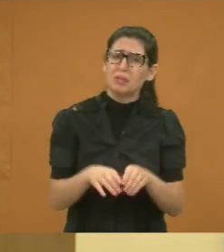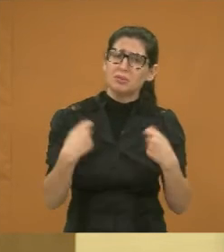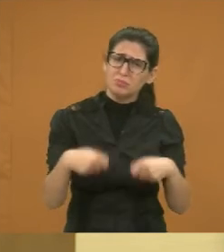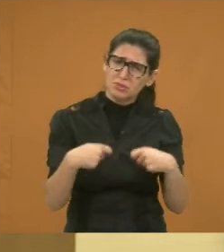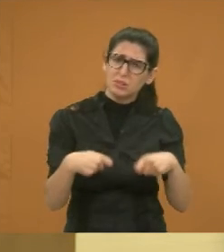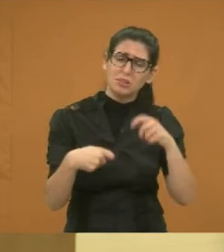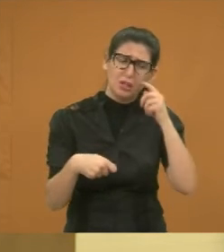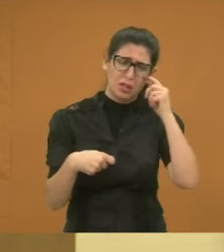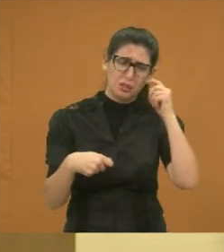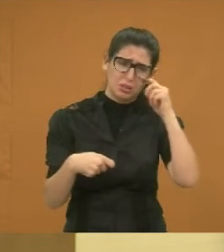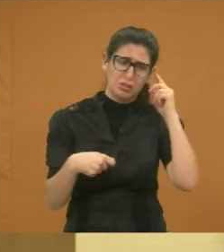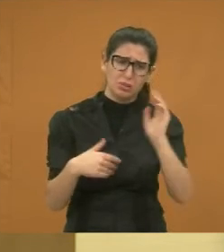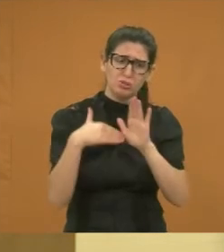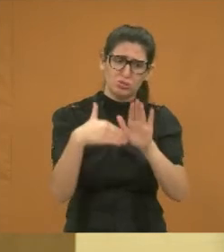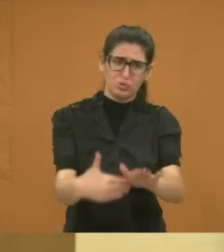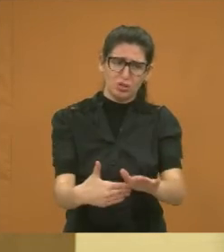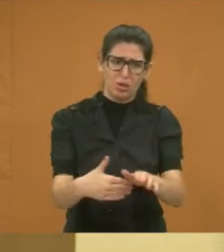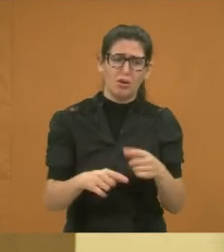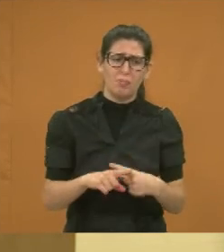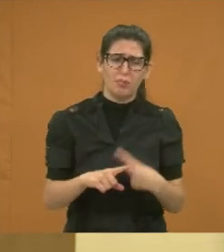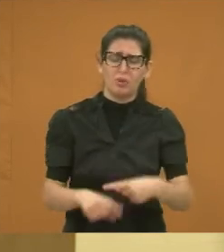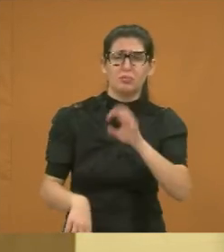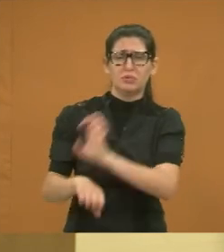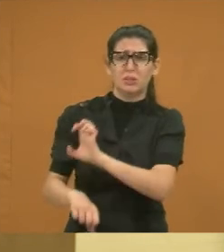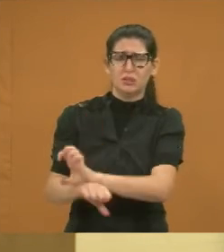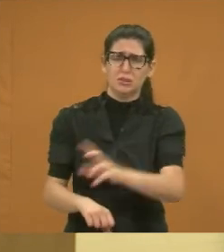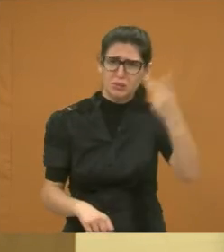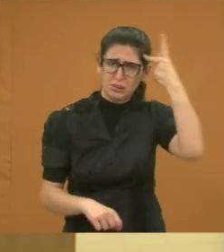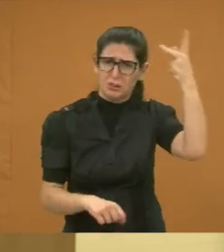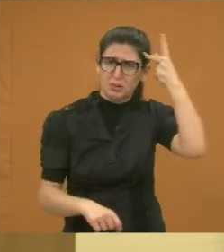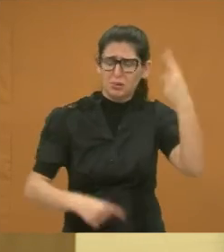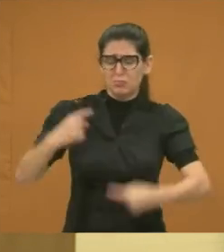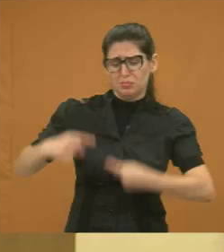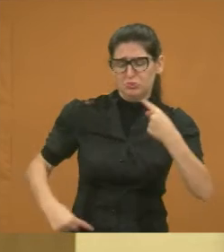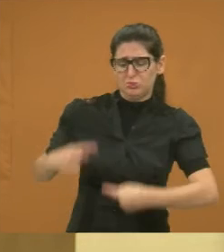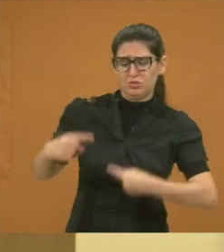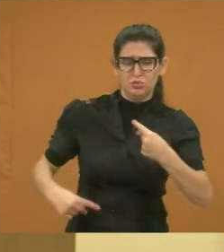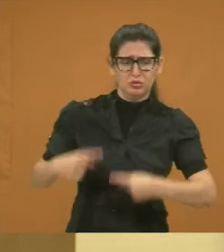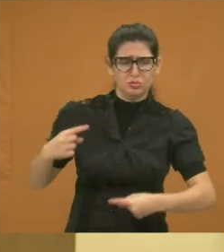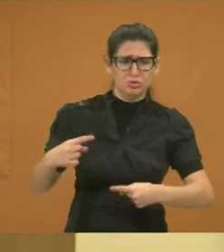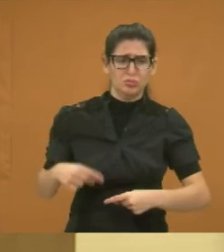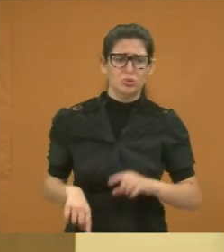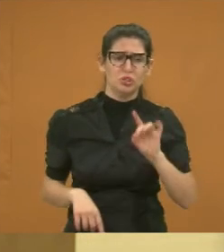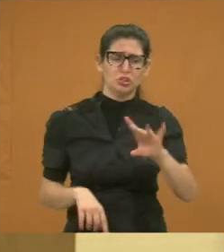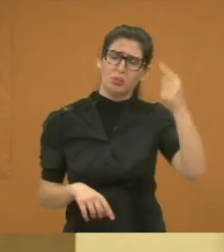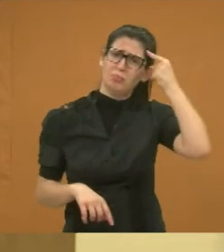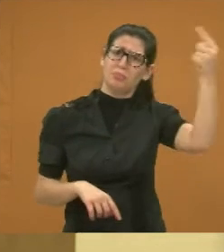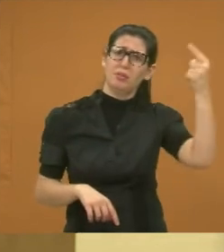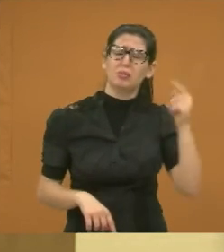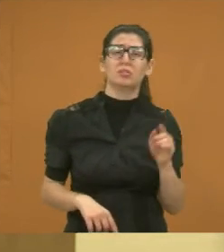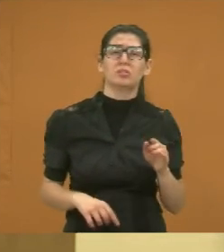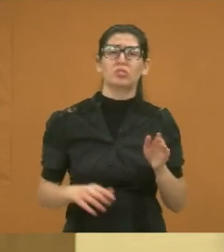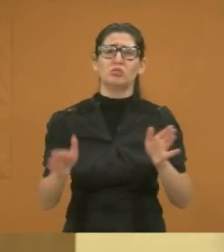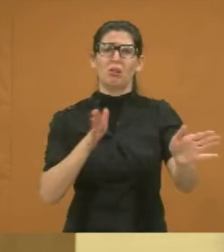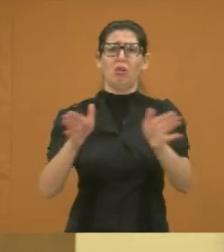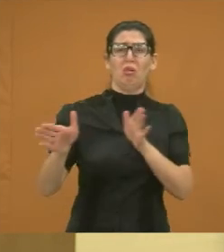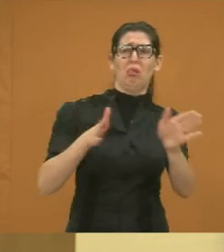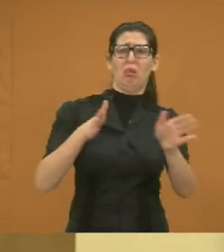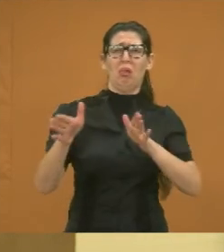porque o Estado de São Paulo, os políticos do Estado de São Paulo só pensam aqui na época de campanha.